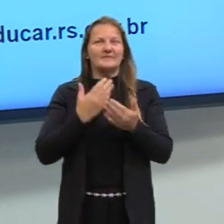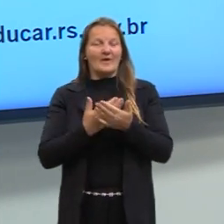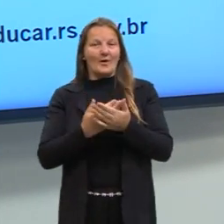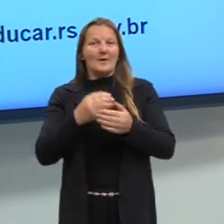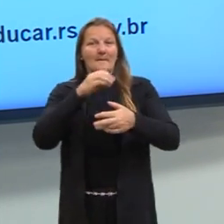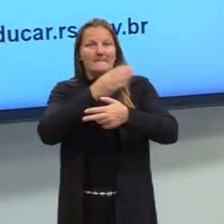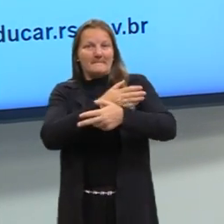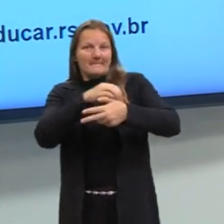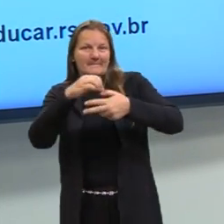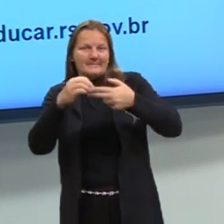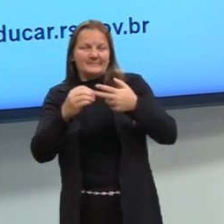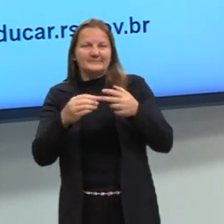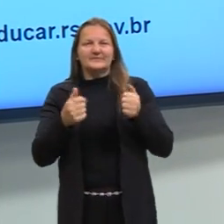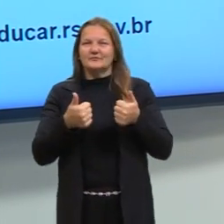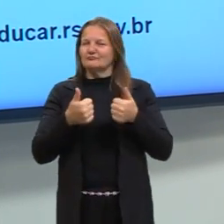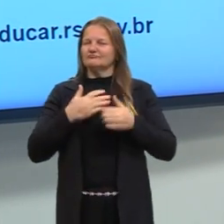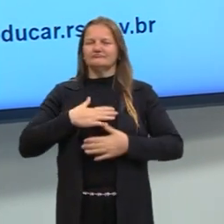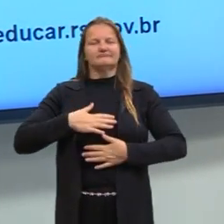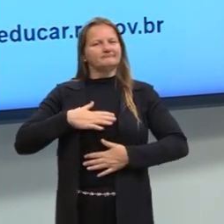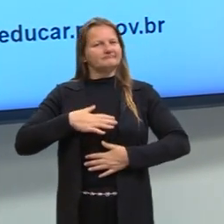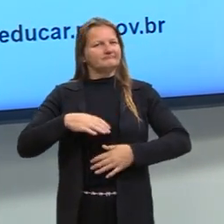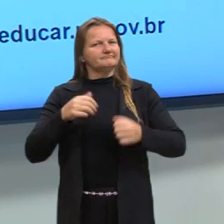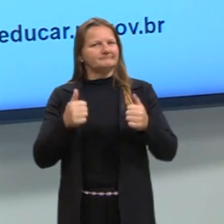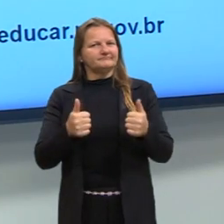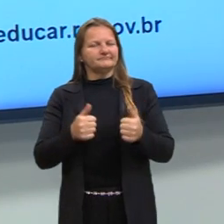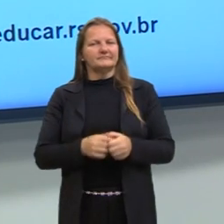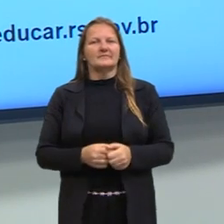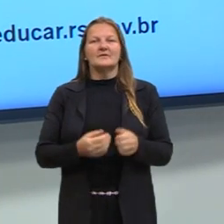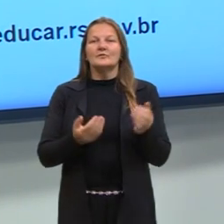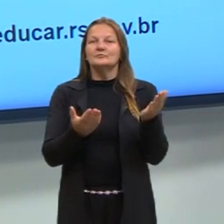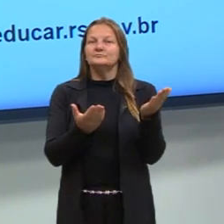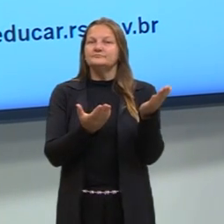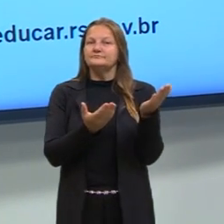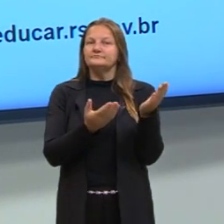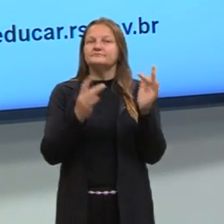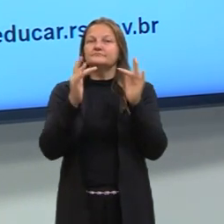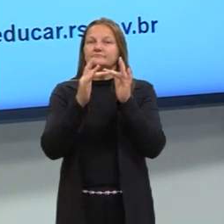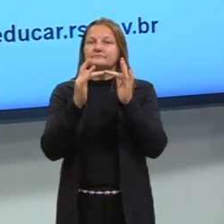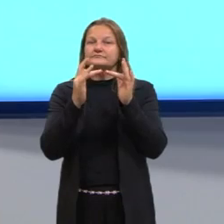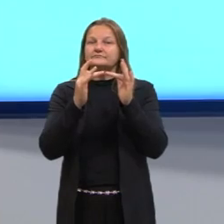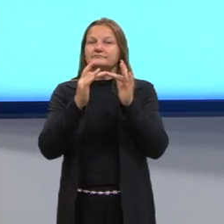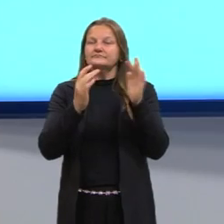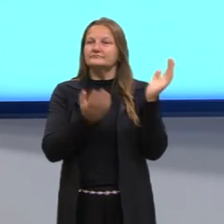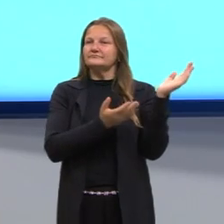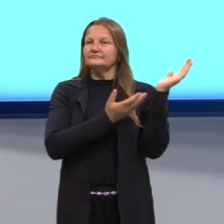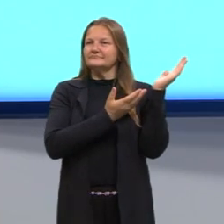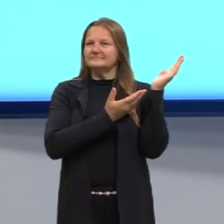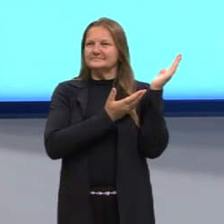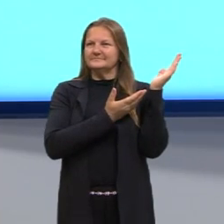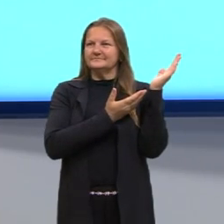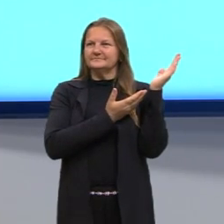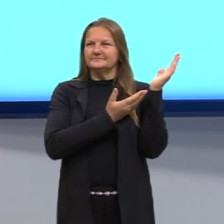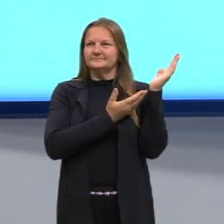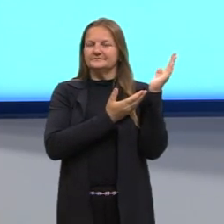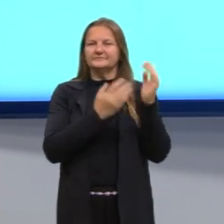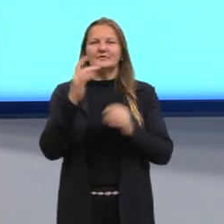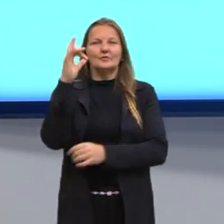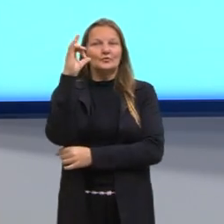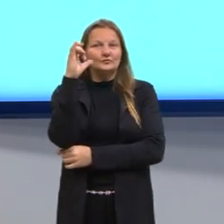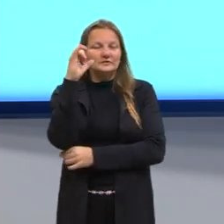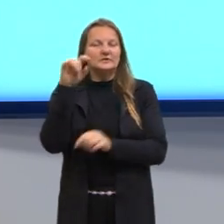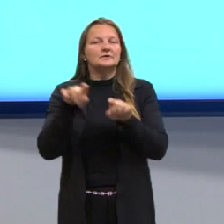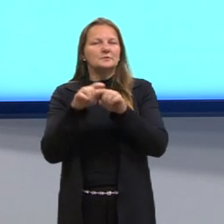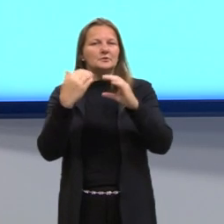-ENEM, então tá tudo tranquilo. Eu deixo aqui para vocês os meus contatos, então tem o Instagram e também o e